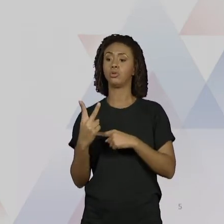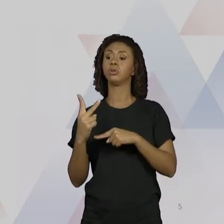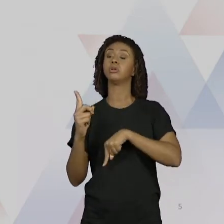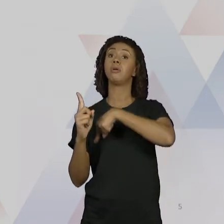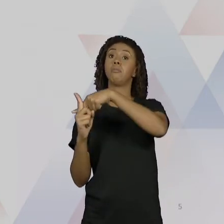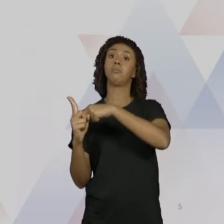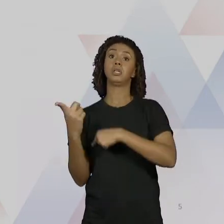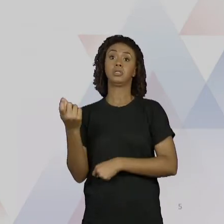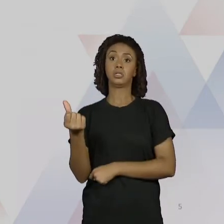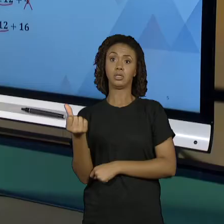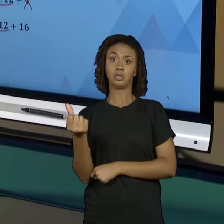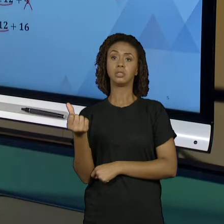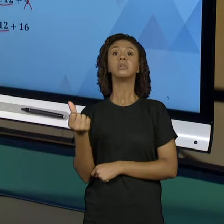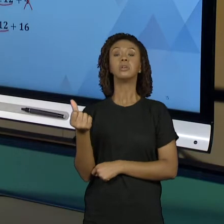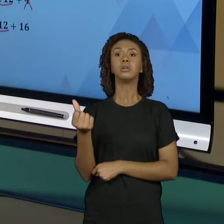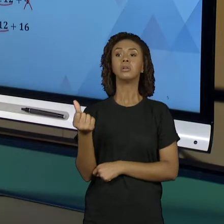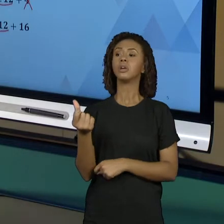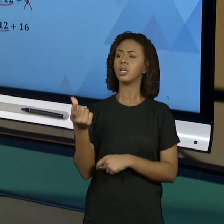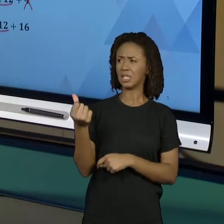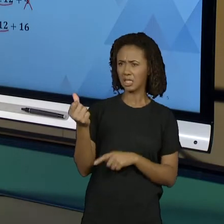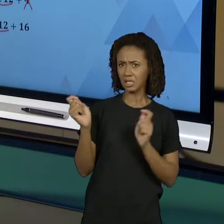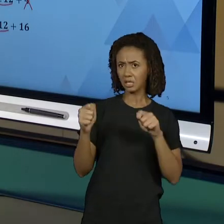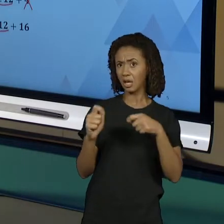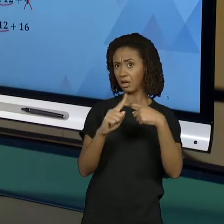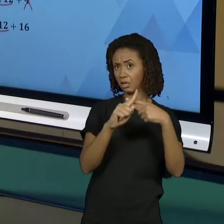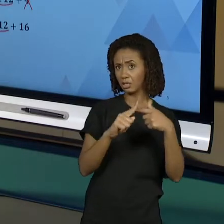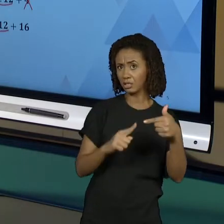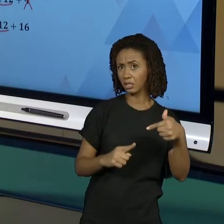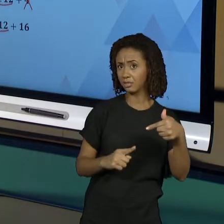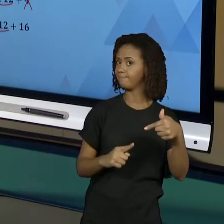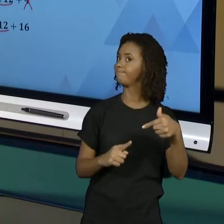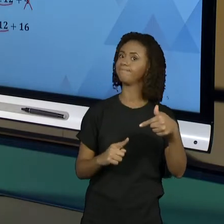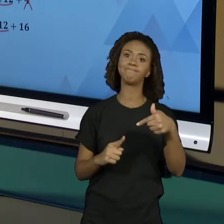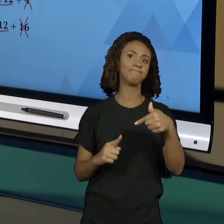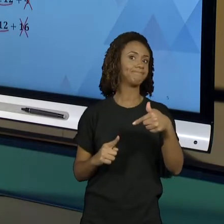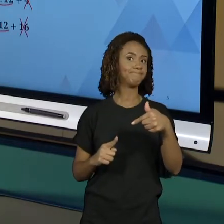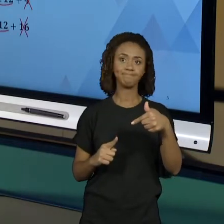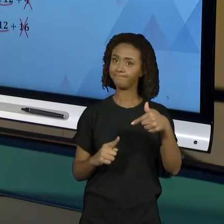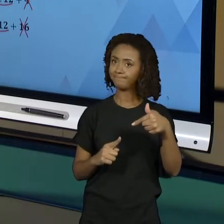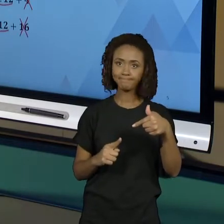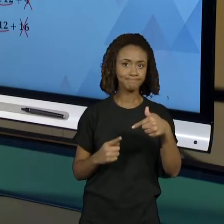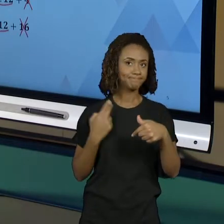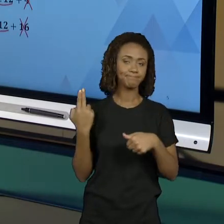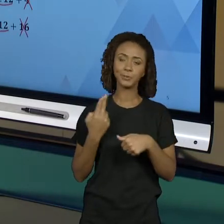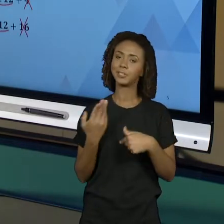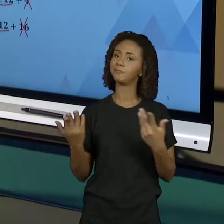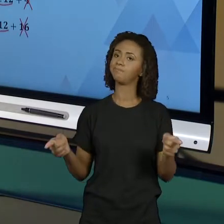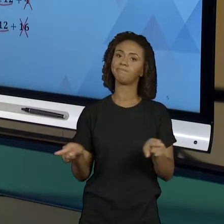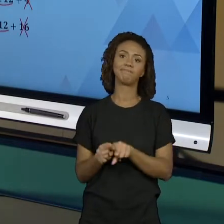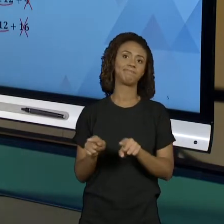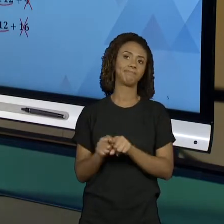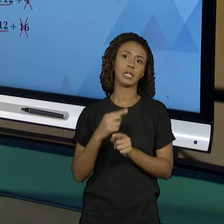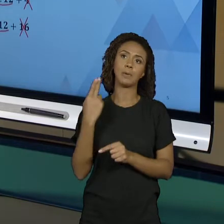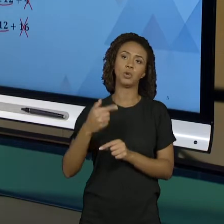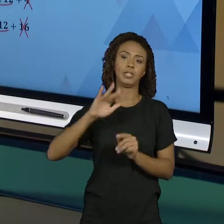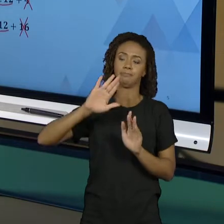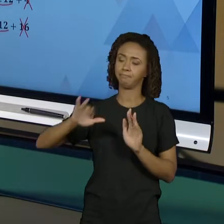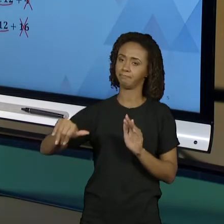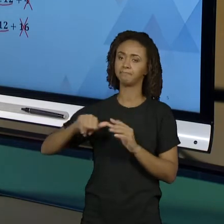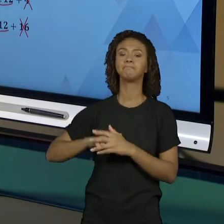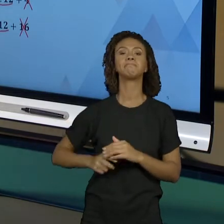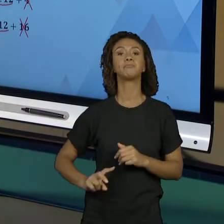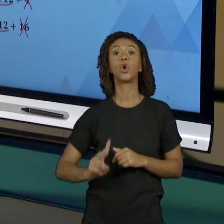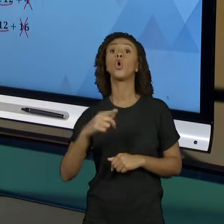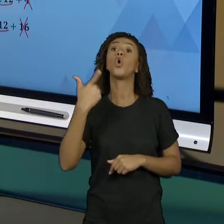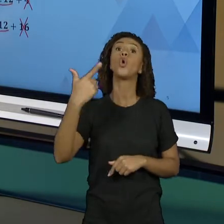O 16 é múltiplo de 7? Não, não é. Então, essa aqui também não me serve. Vamos em frente.